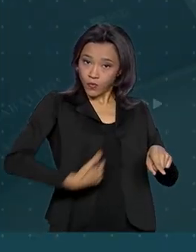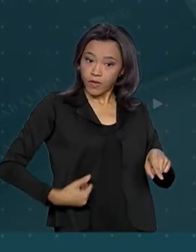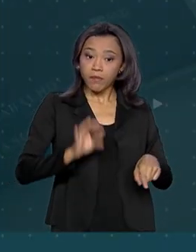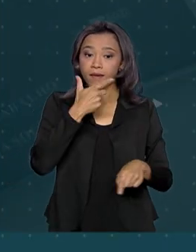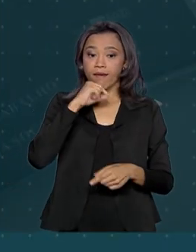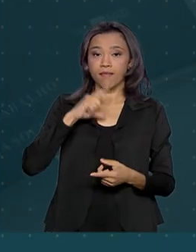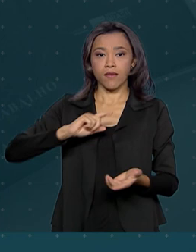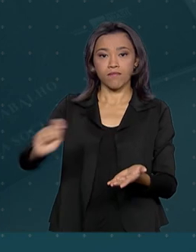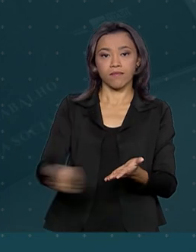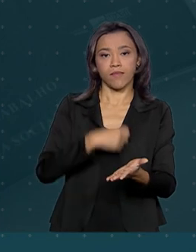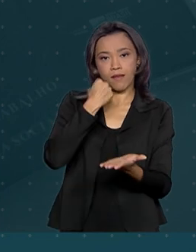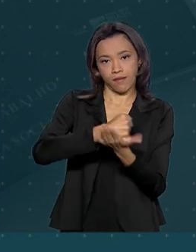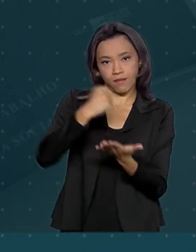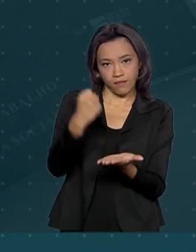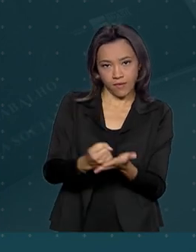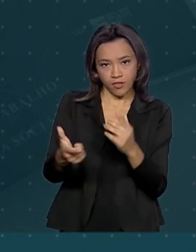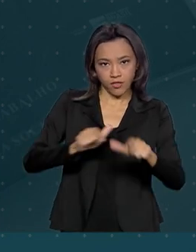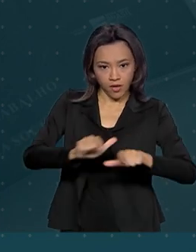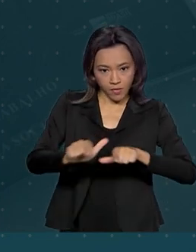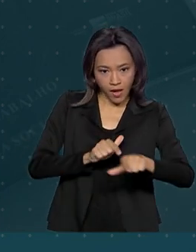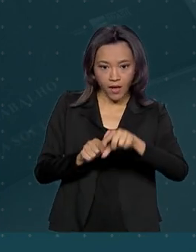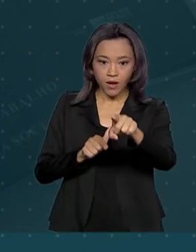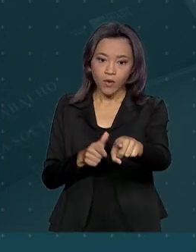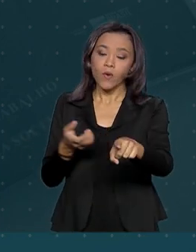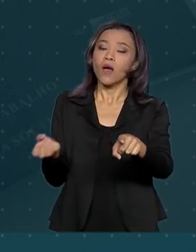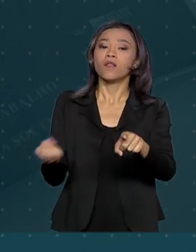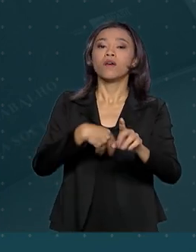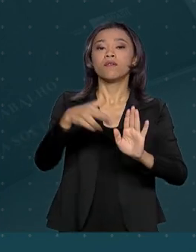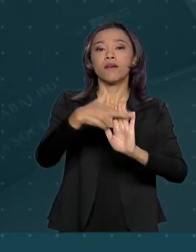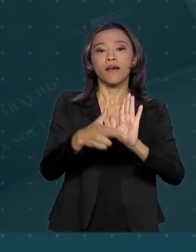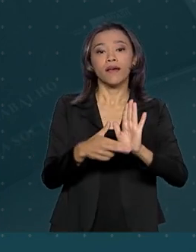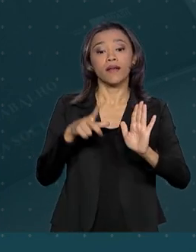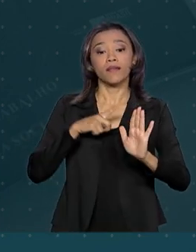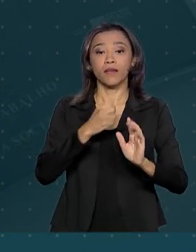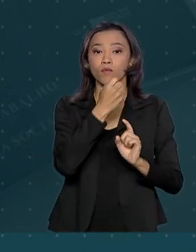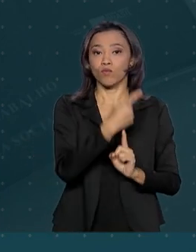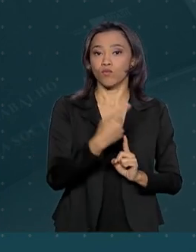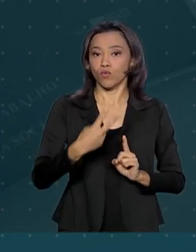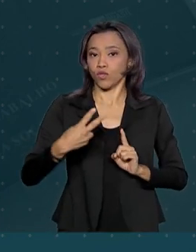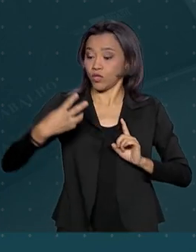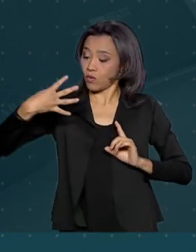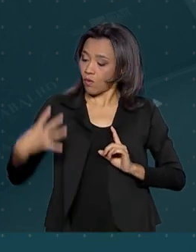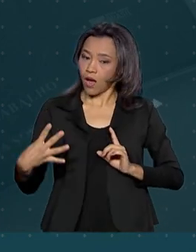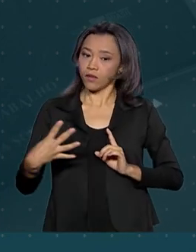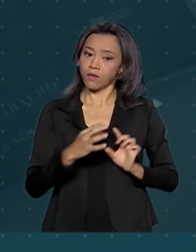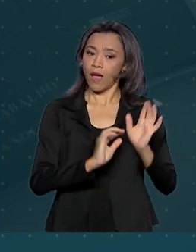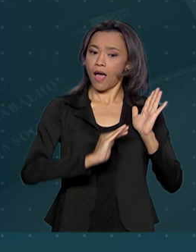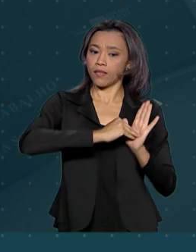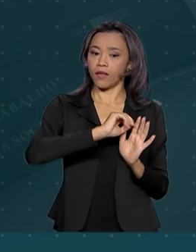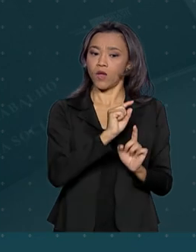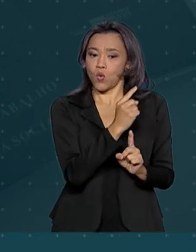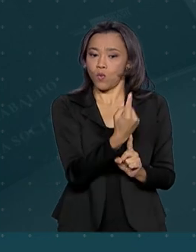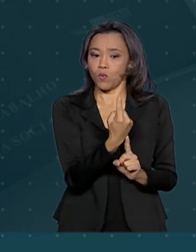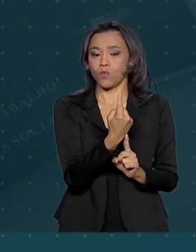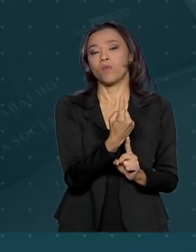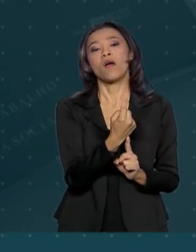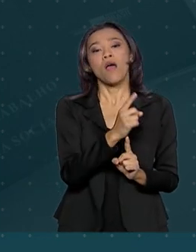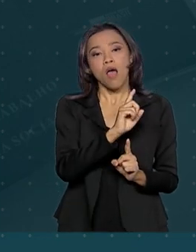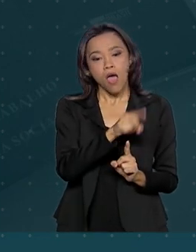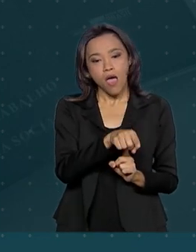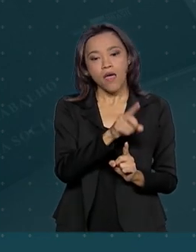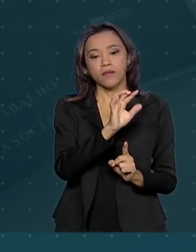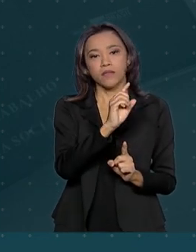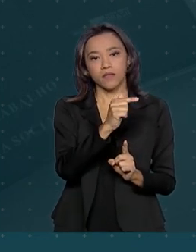assinada, o novo método de contribuição conta com quatro faixas. Até um salário mínimo passa a pagar